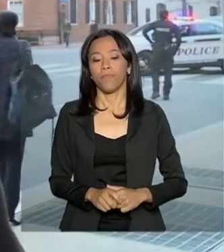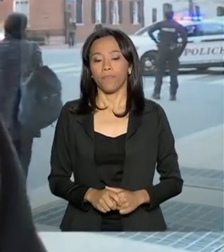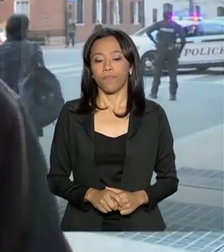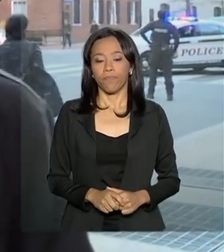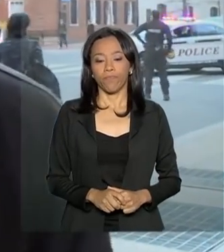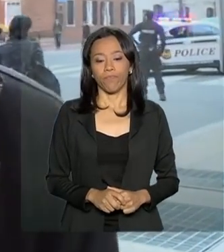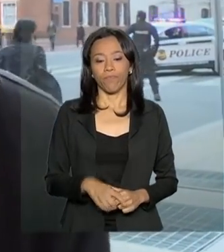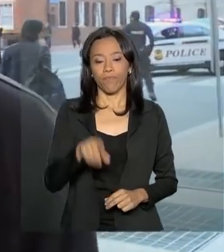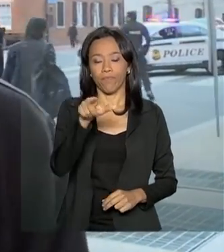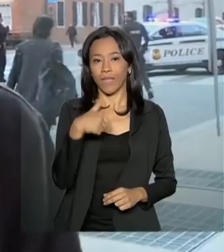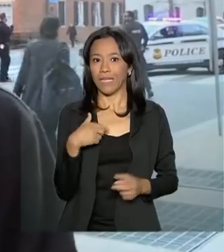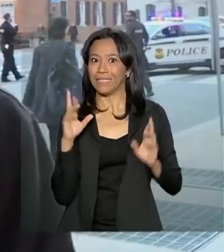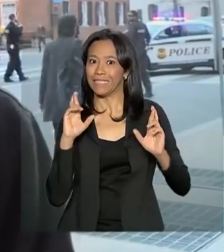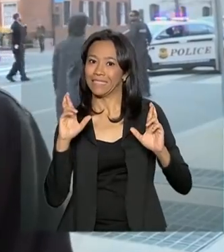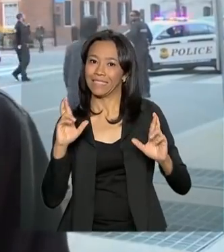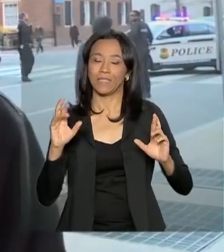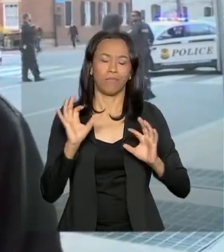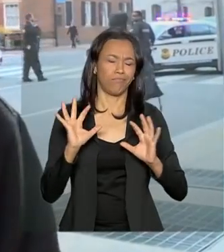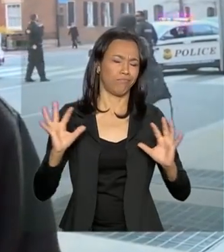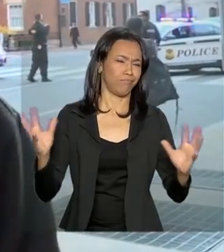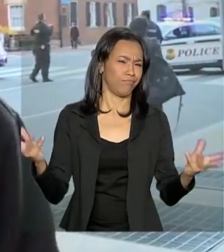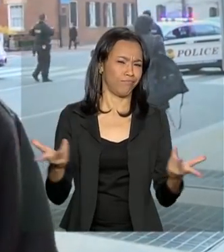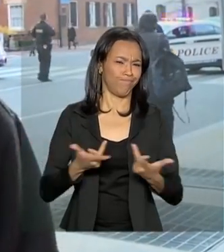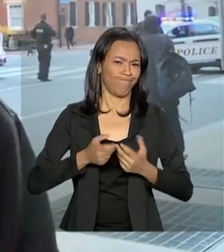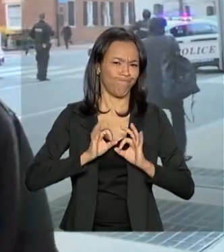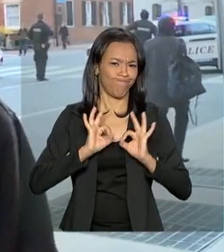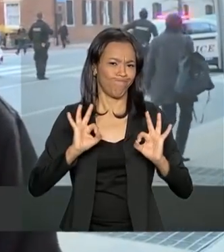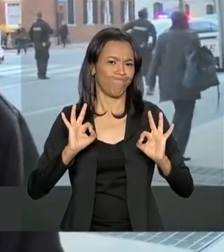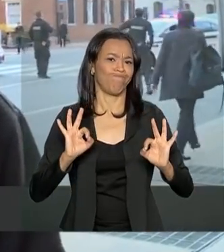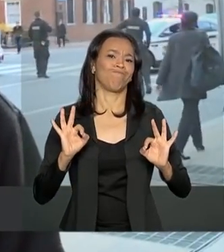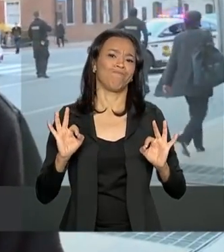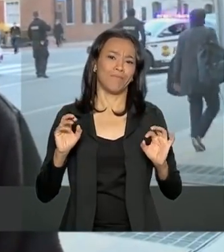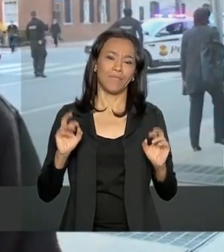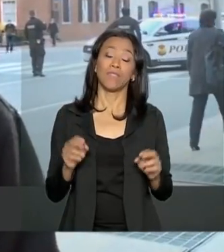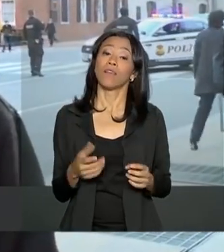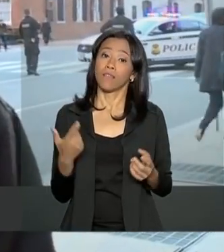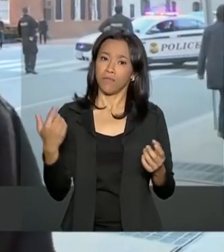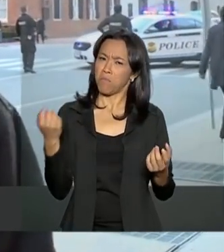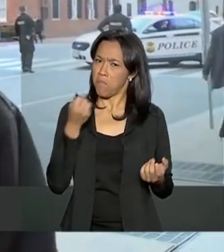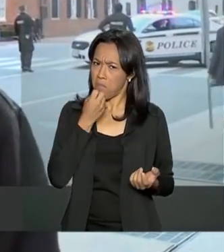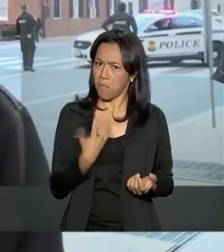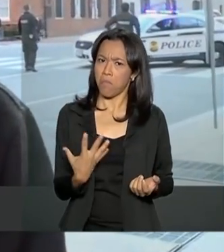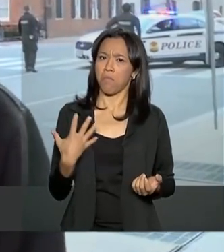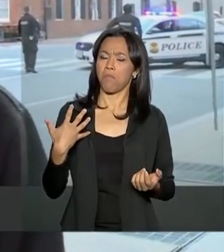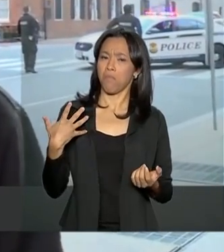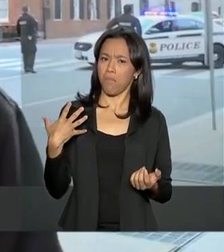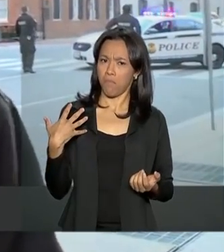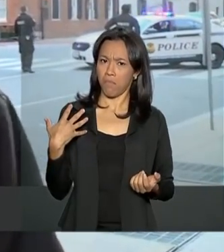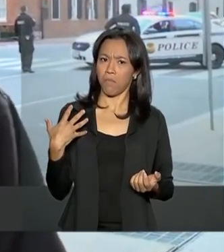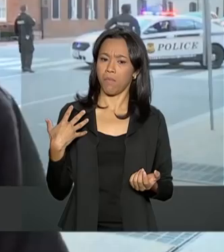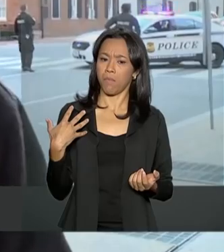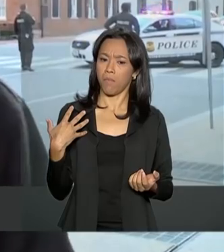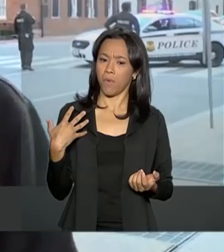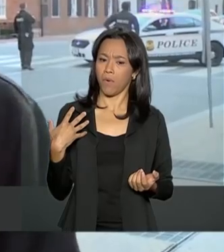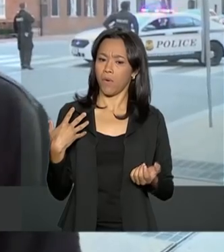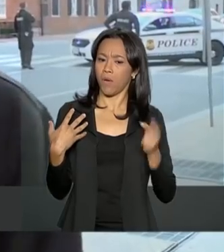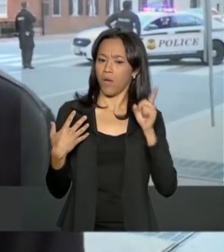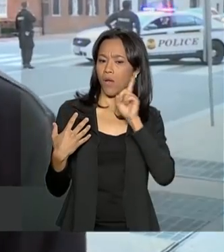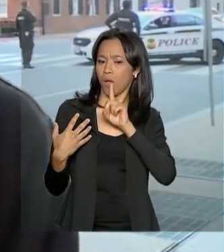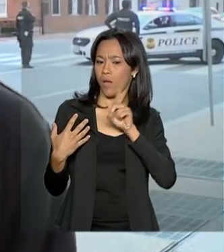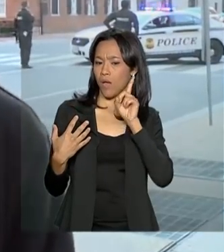É uma excelente expectativa. Estamos, nesses dias, vendo que há uma exposição excelente por parte do lado americano,